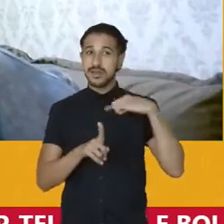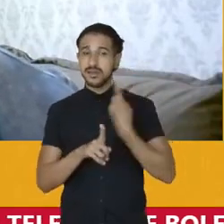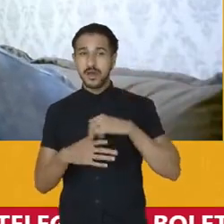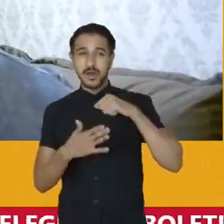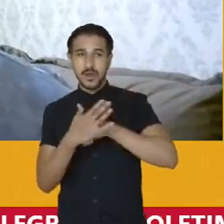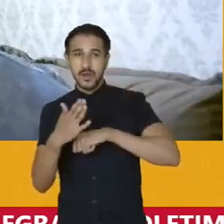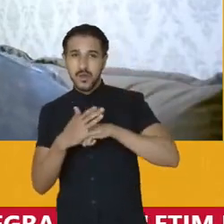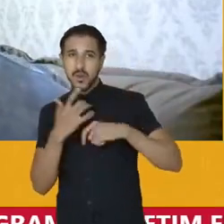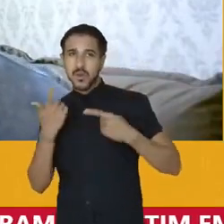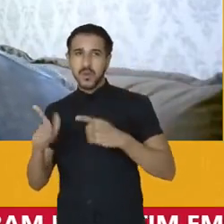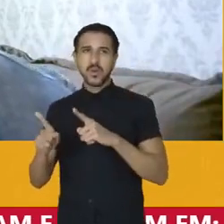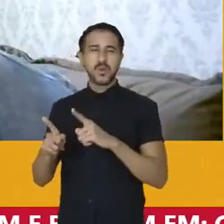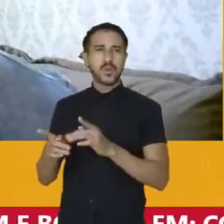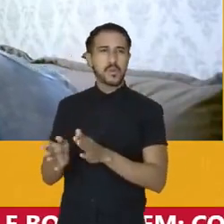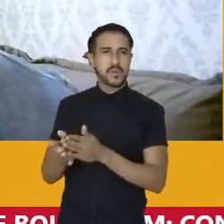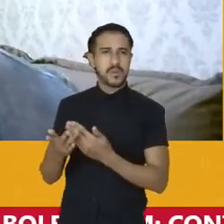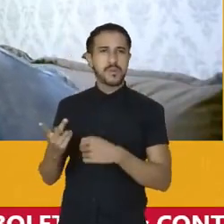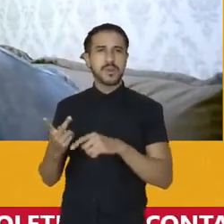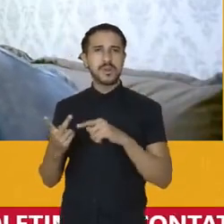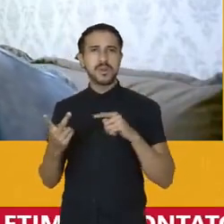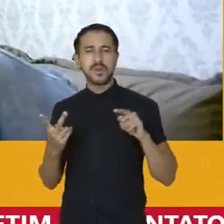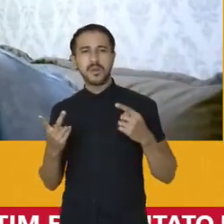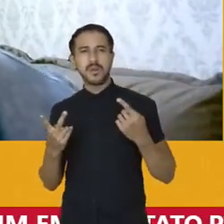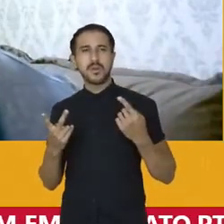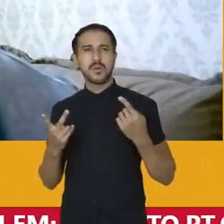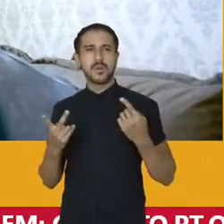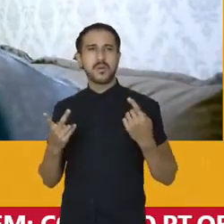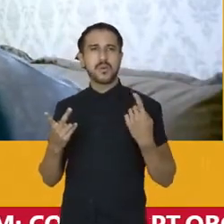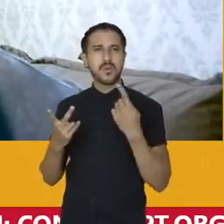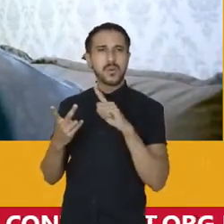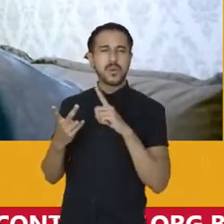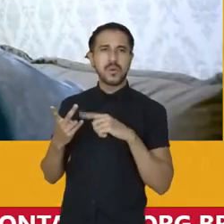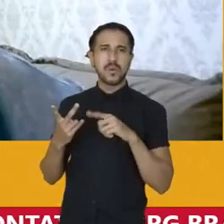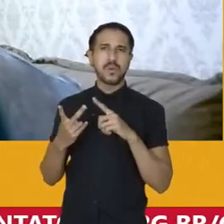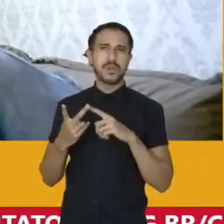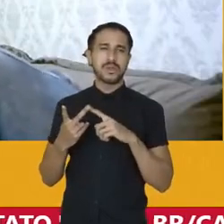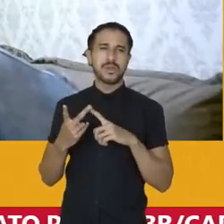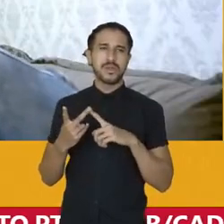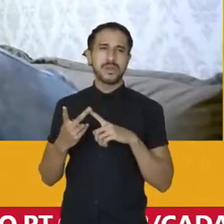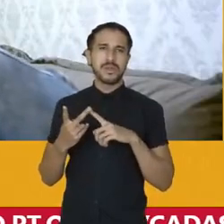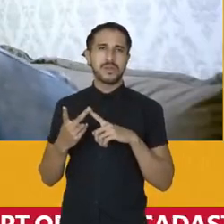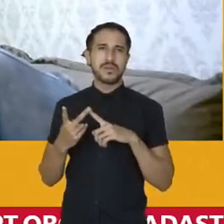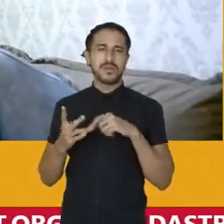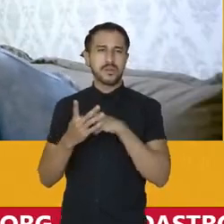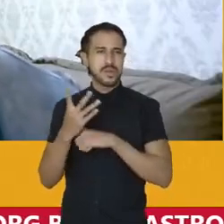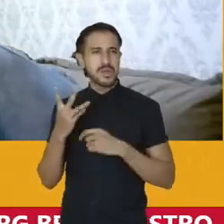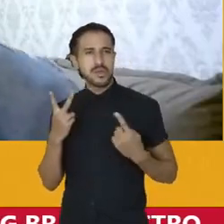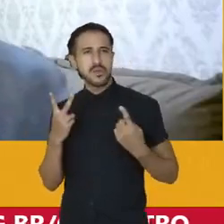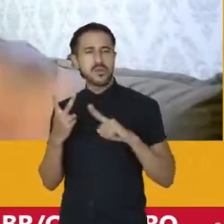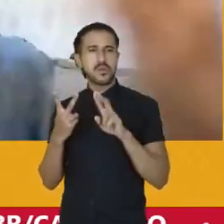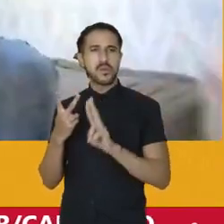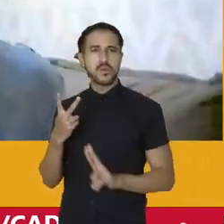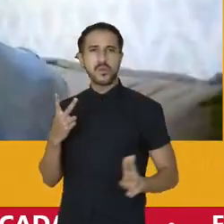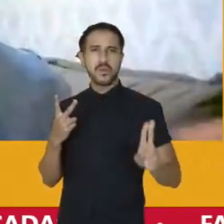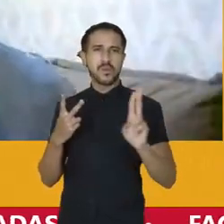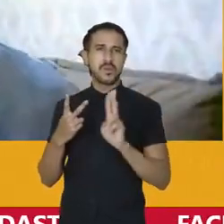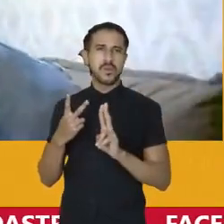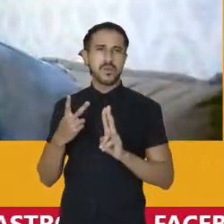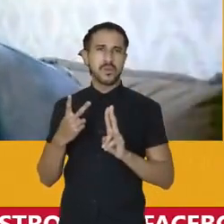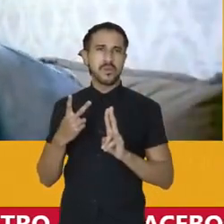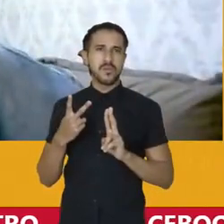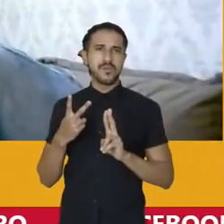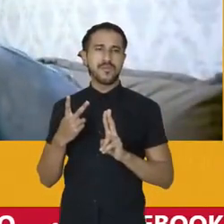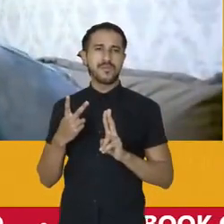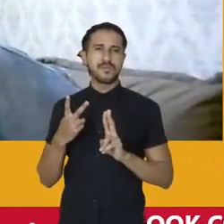lutarmos contra a carestia, antes de nós lutarmos pela utilização de